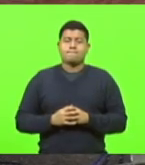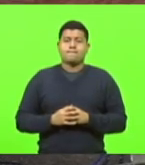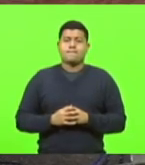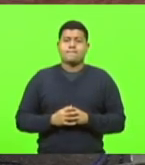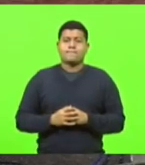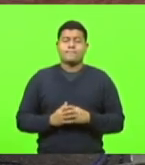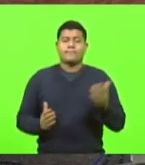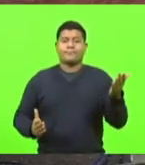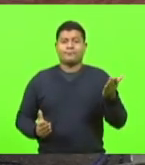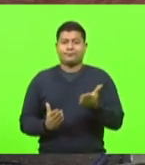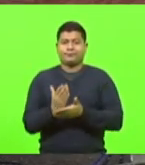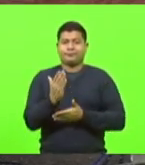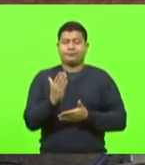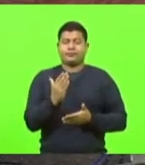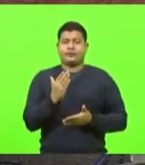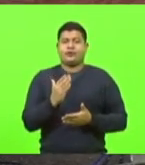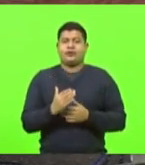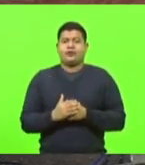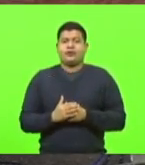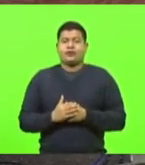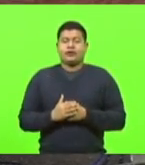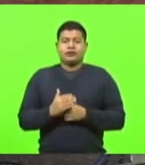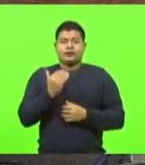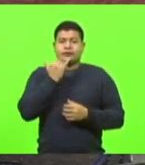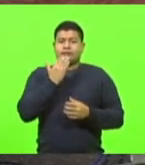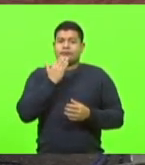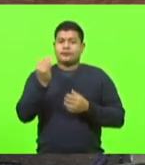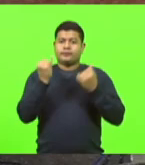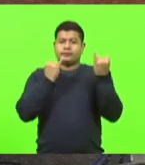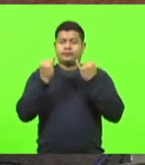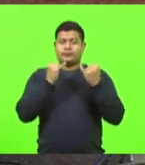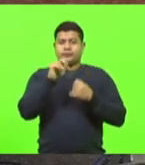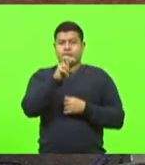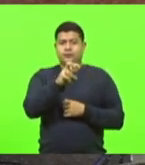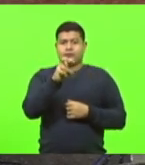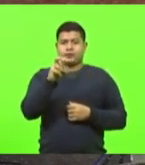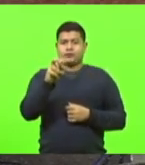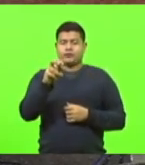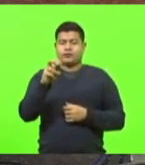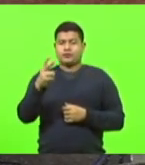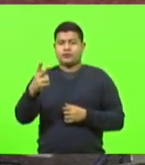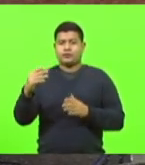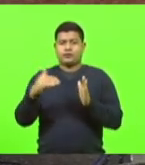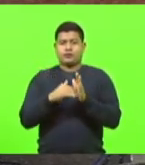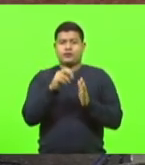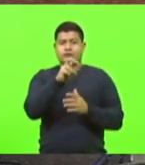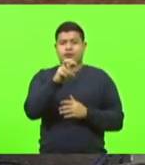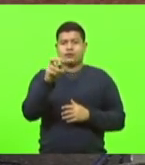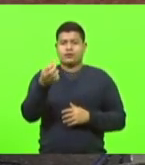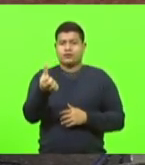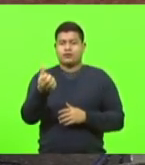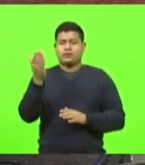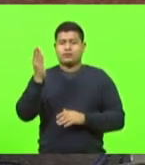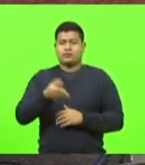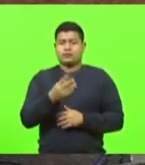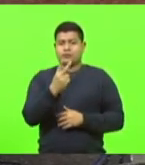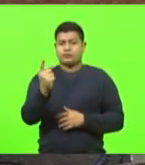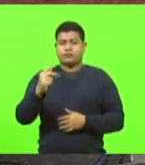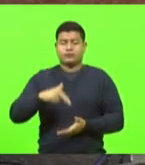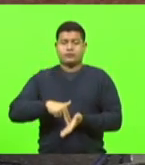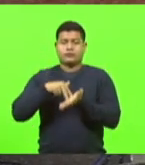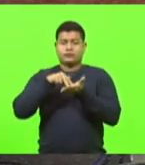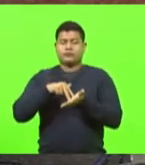Foram aprovados o pedido de informação 552 a 556, 2021, as moções,